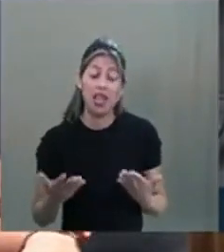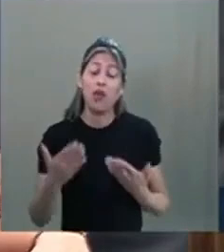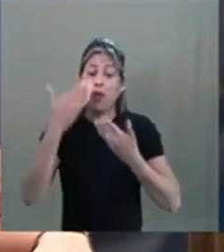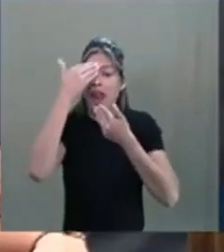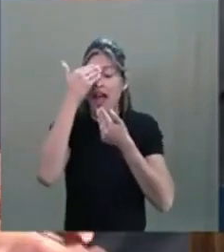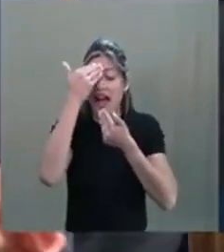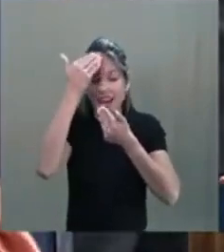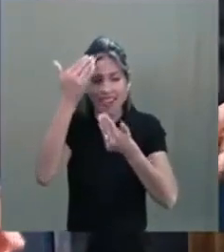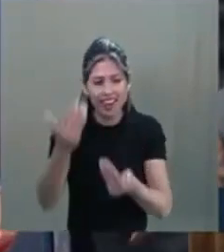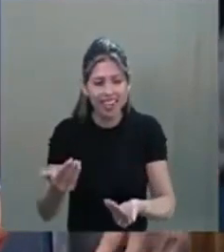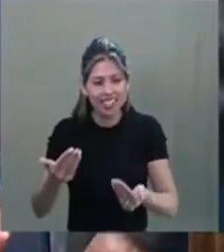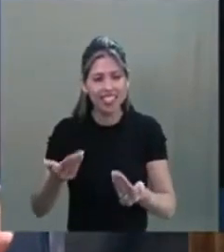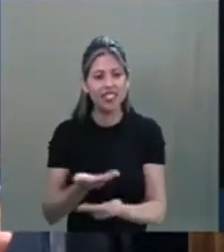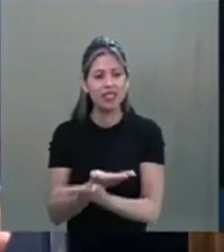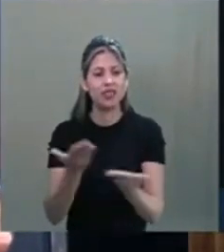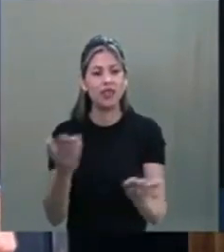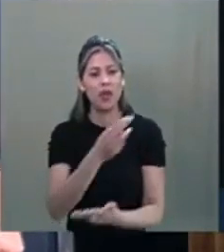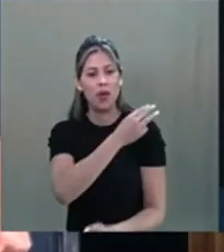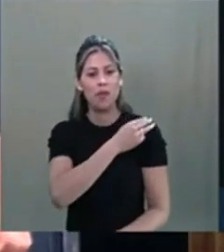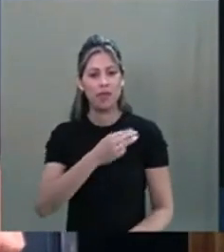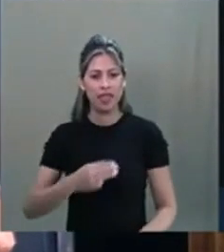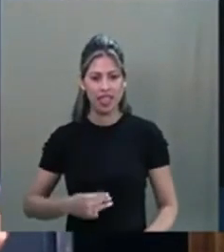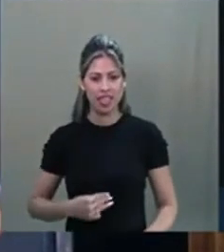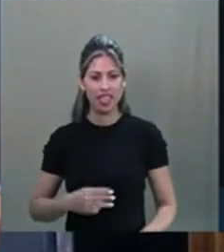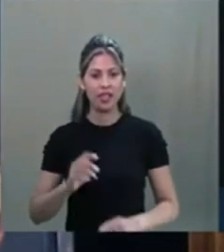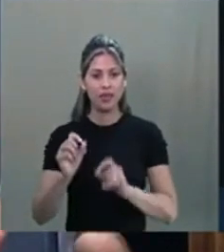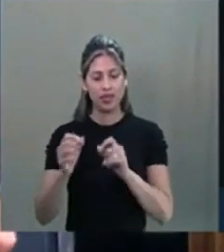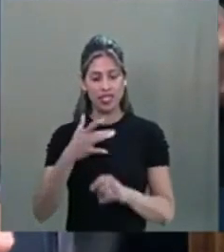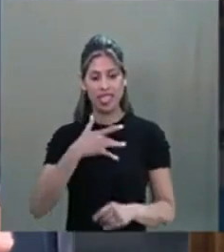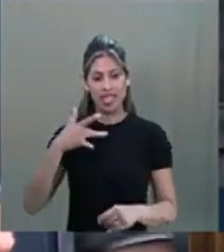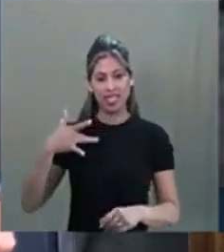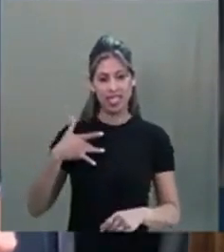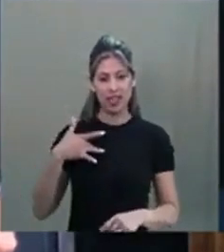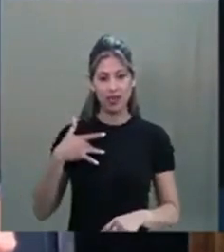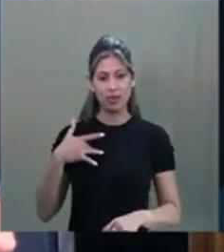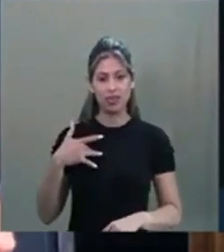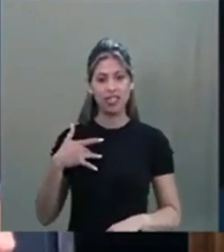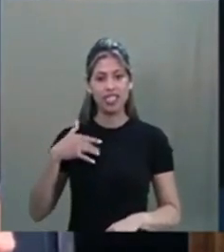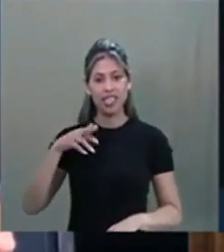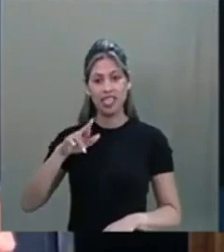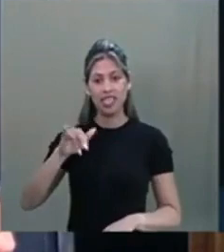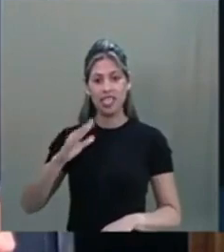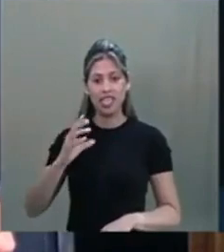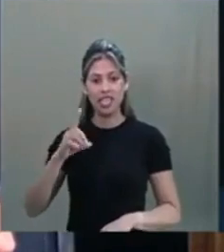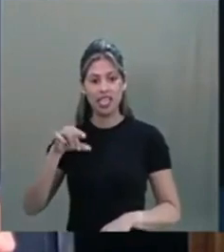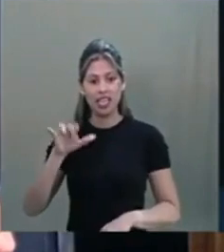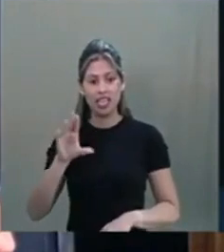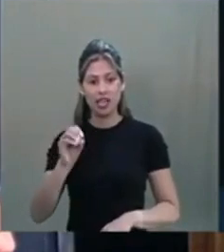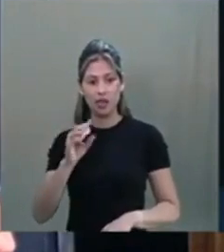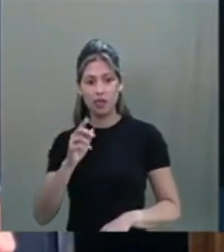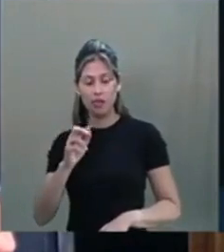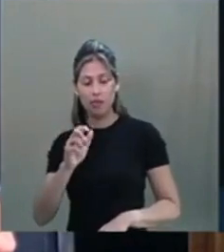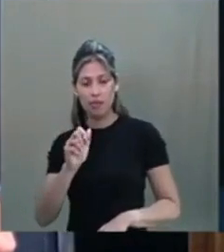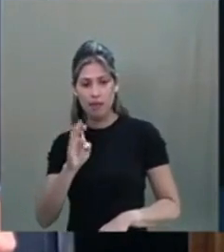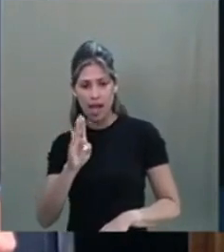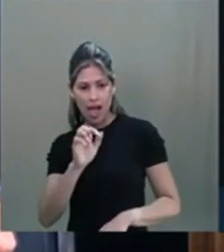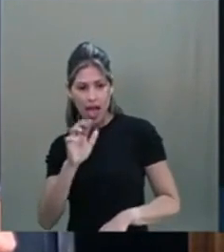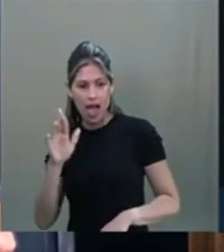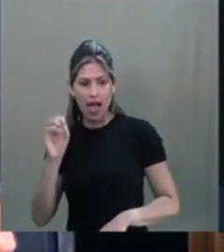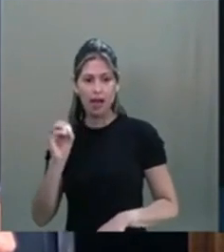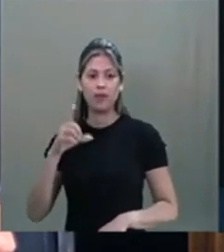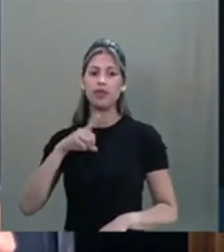Quero agradecer ao ministro ex-ministro da Saúde, Ricardo Barros, que foi quem eu